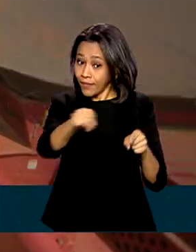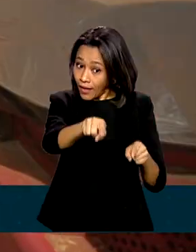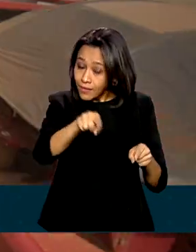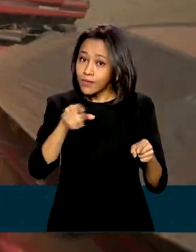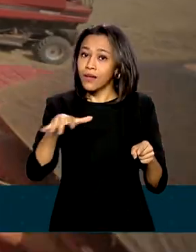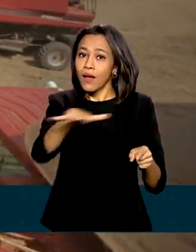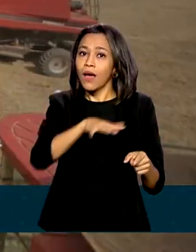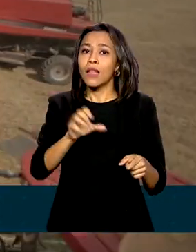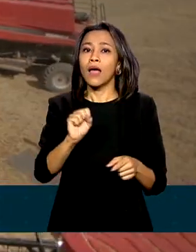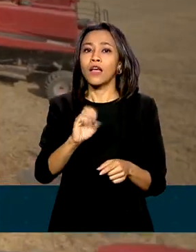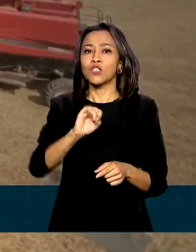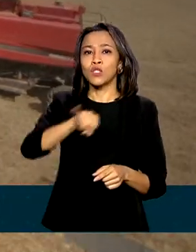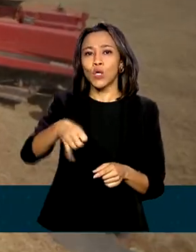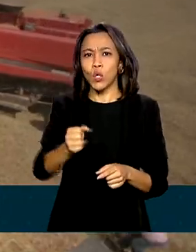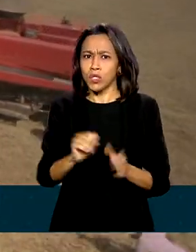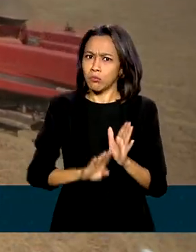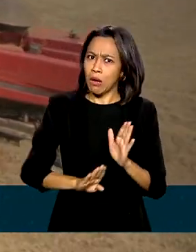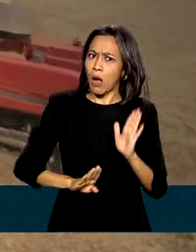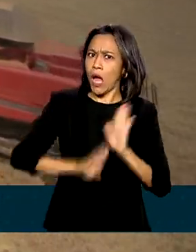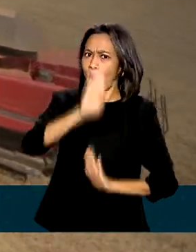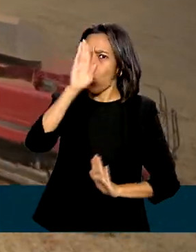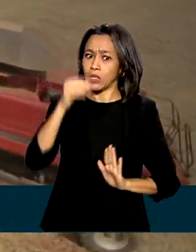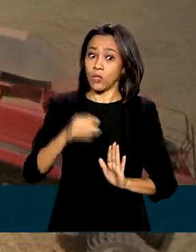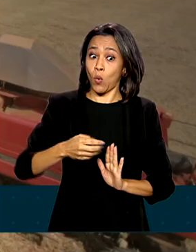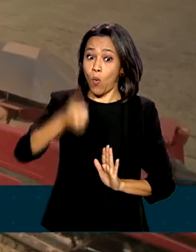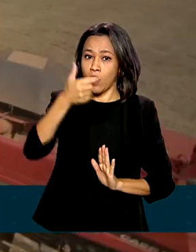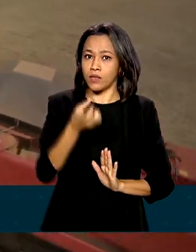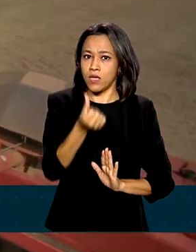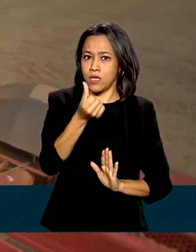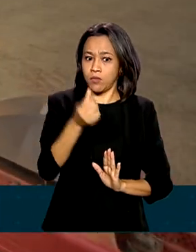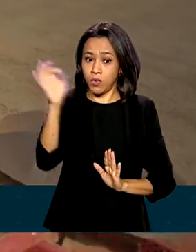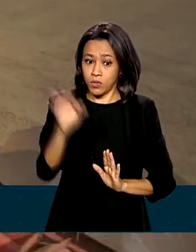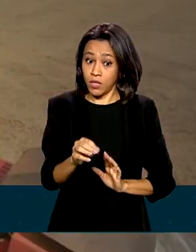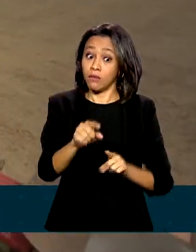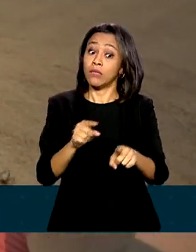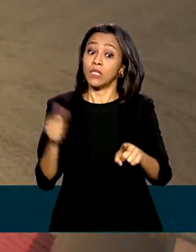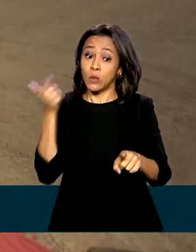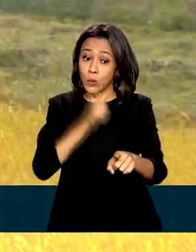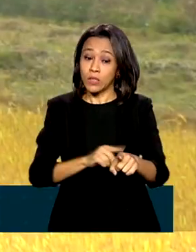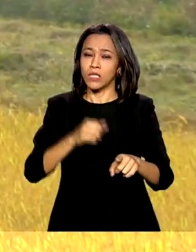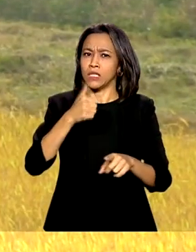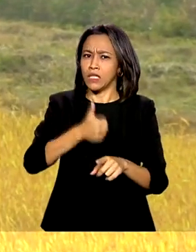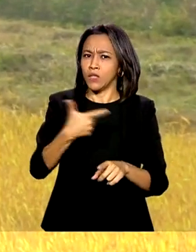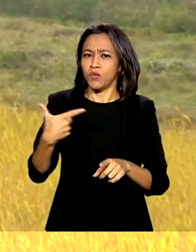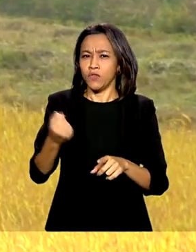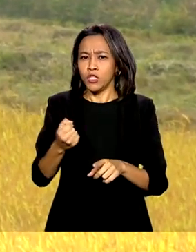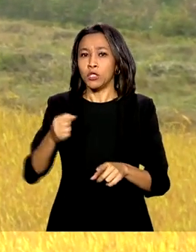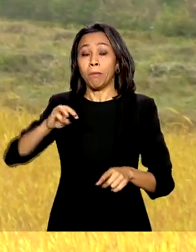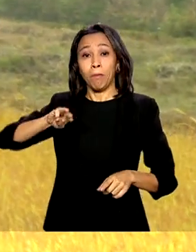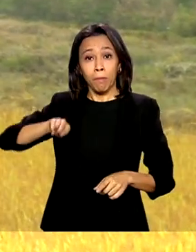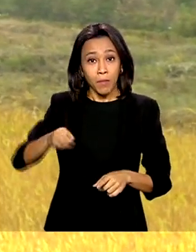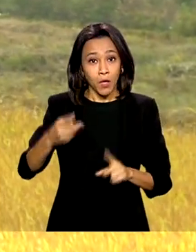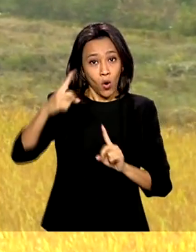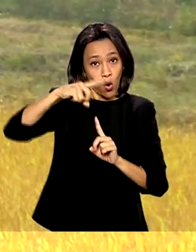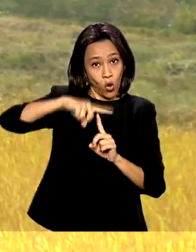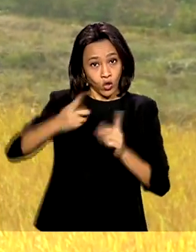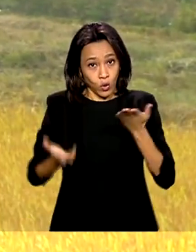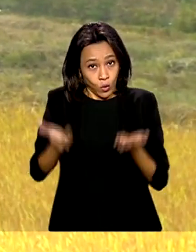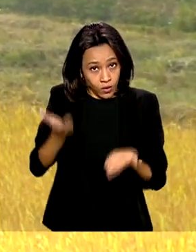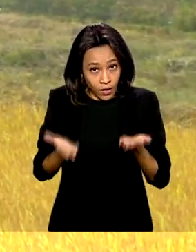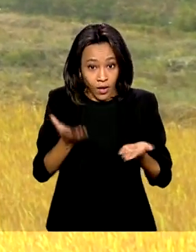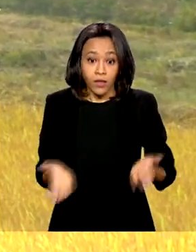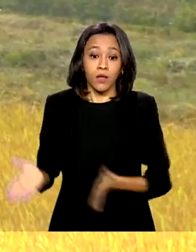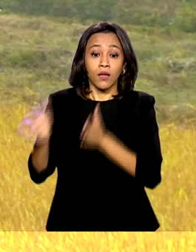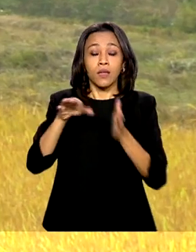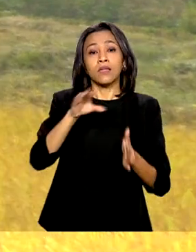recorde de quase 6% e chegar a 120 milhões de toneladas. Só a região centro-oeste deve colher